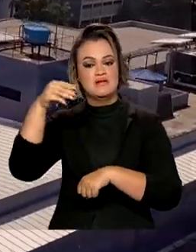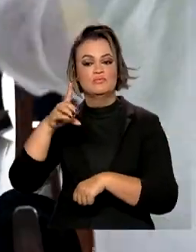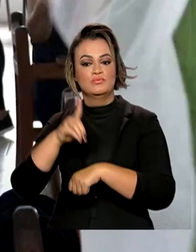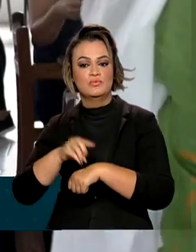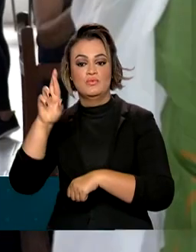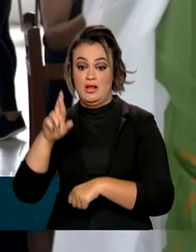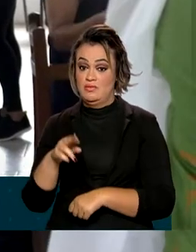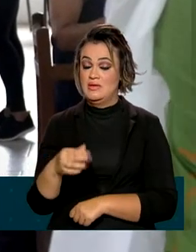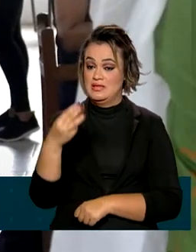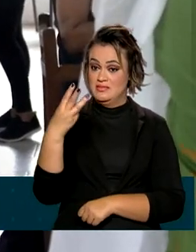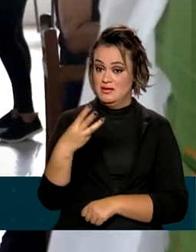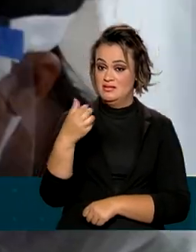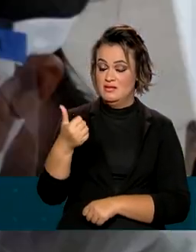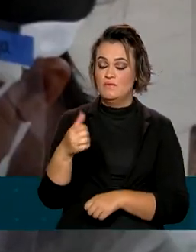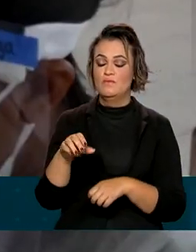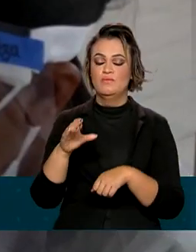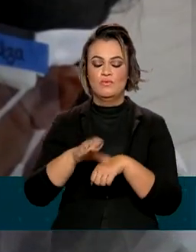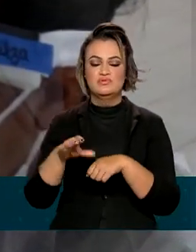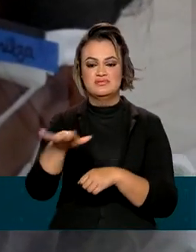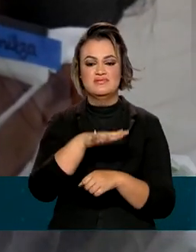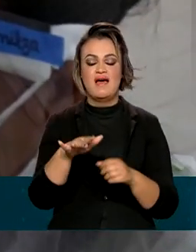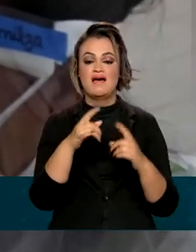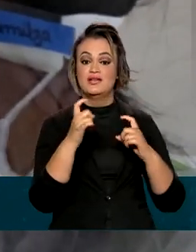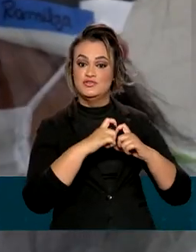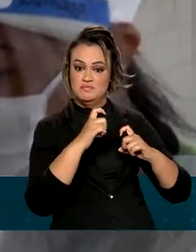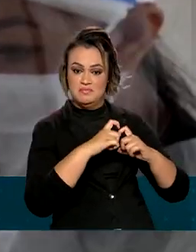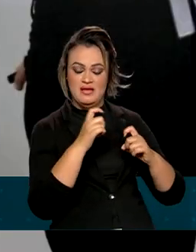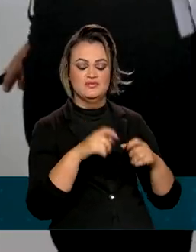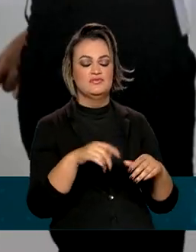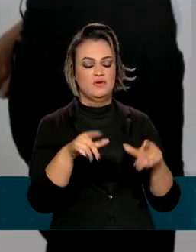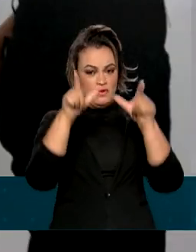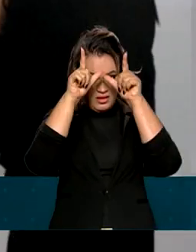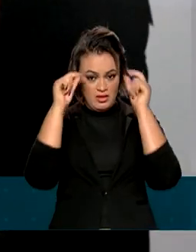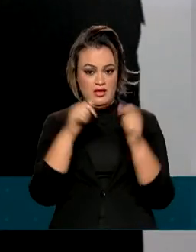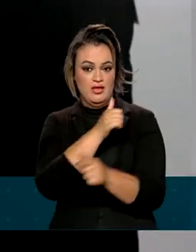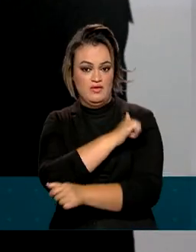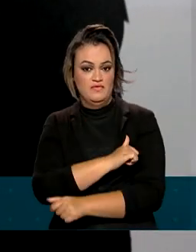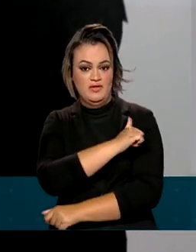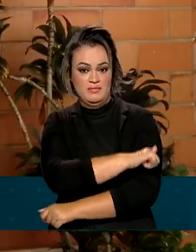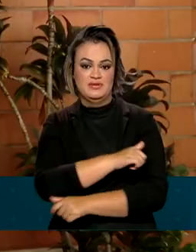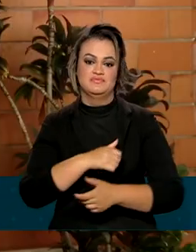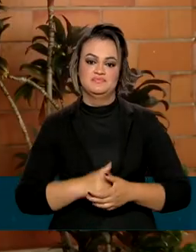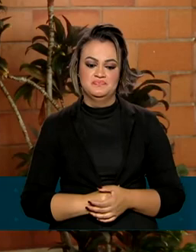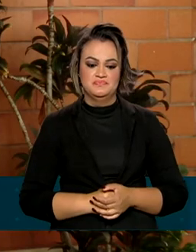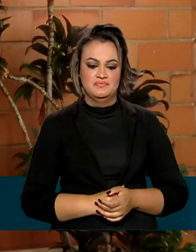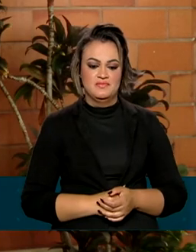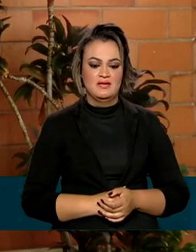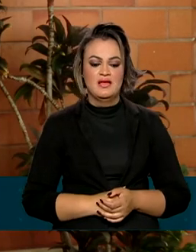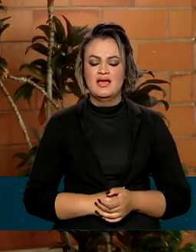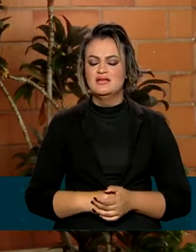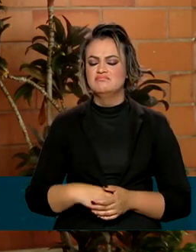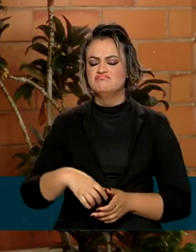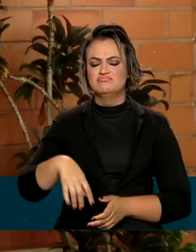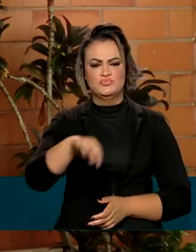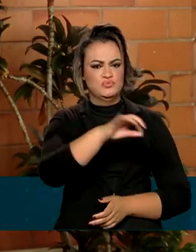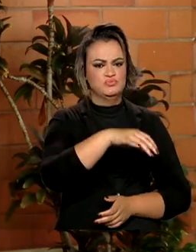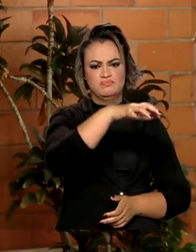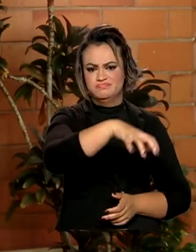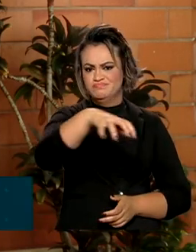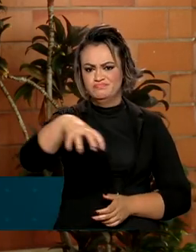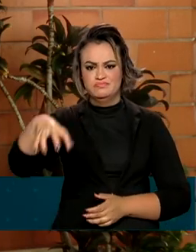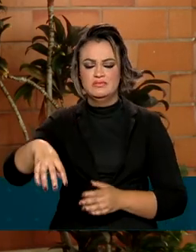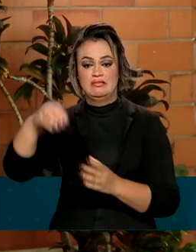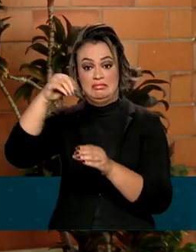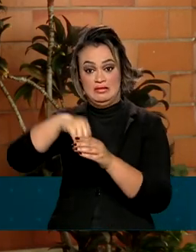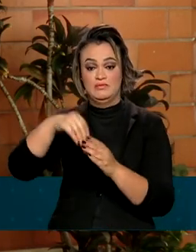e 31 de residência nas áreas médica, de enfermagem e multiprofissional. Todas essas unidades e escritórios da